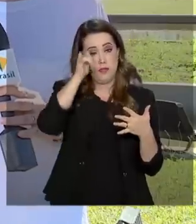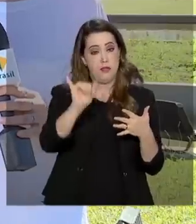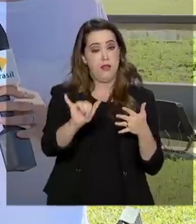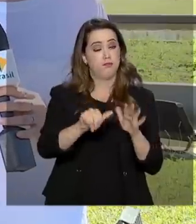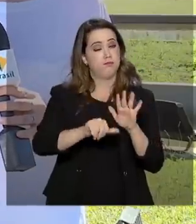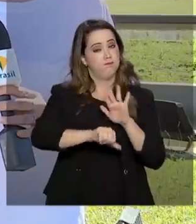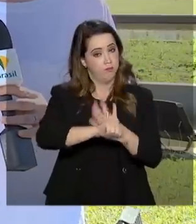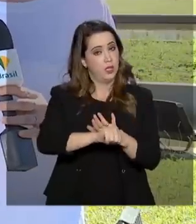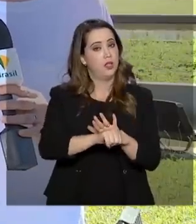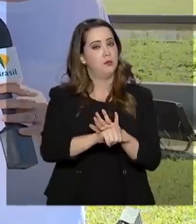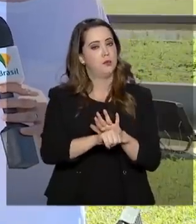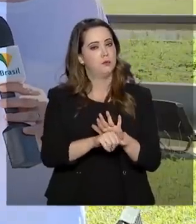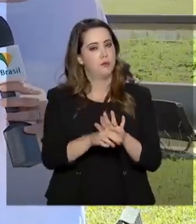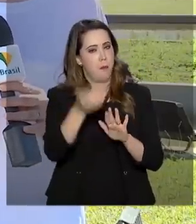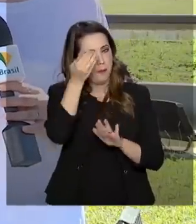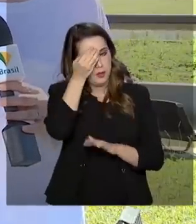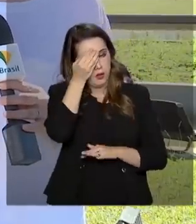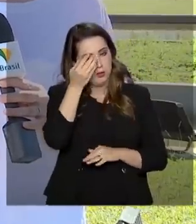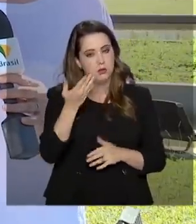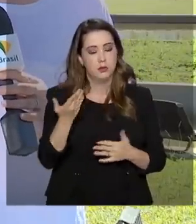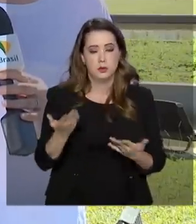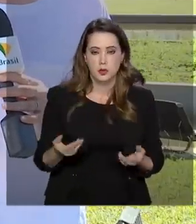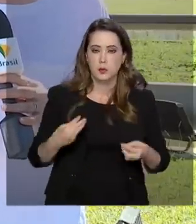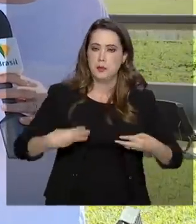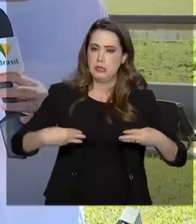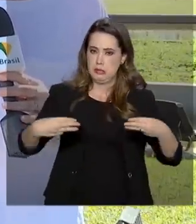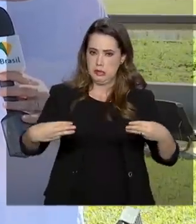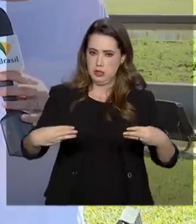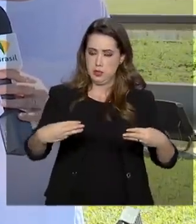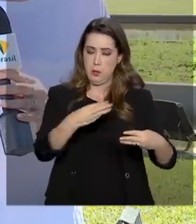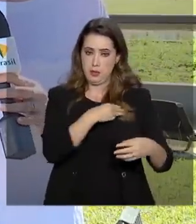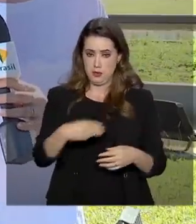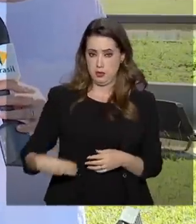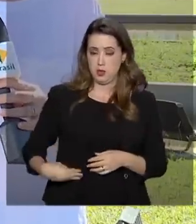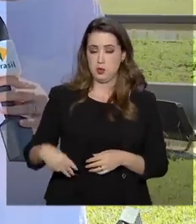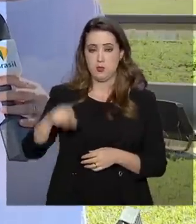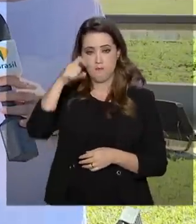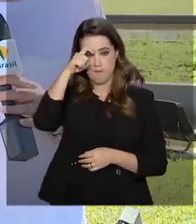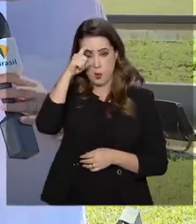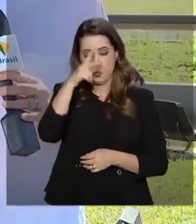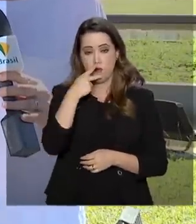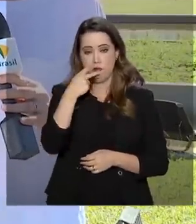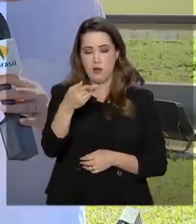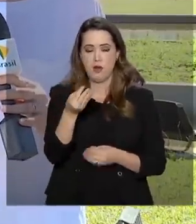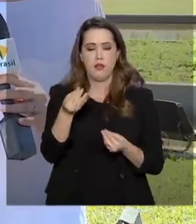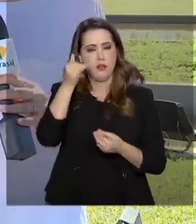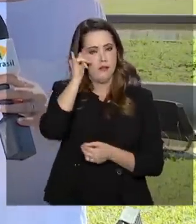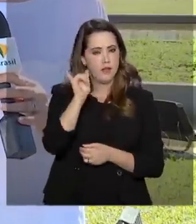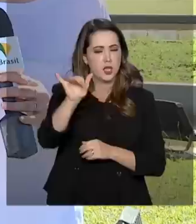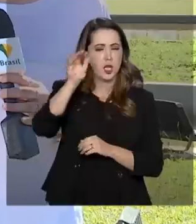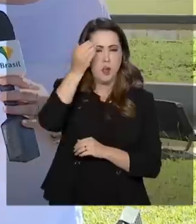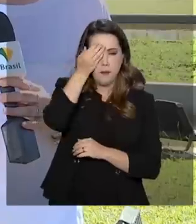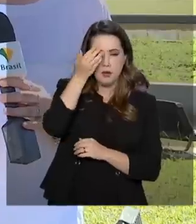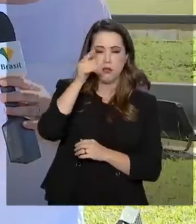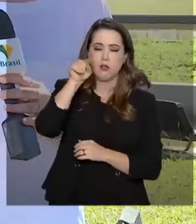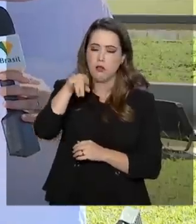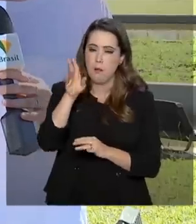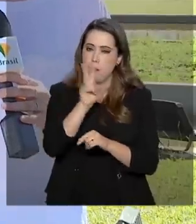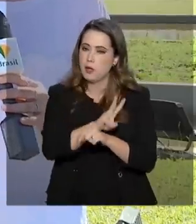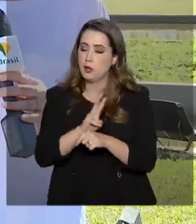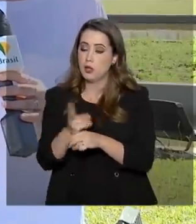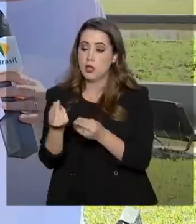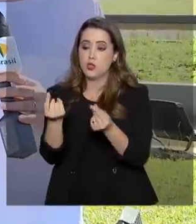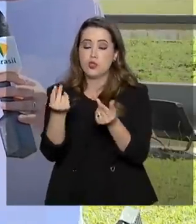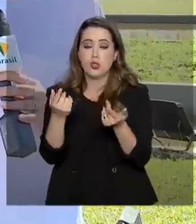Para o ministro da Justiça e Segurança Pública, Sérgio Moro, ao combater a pirataria, o governo protege investimentos